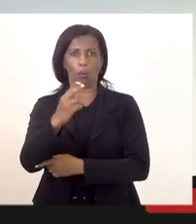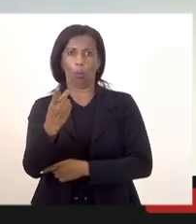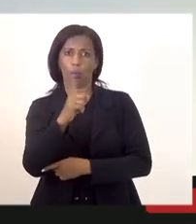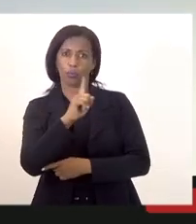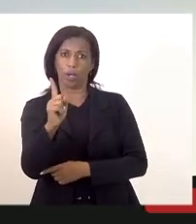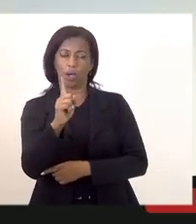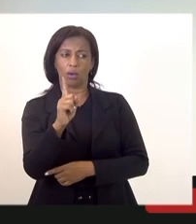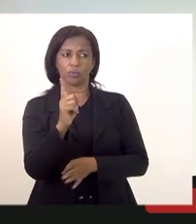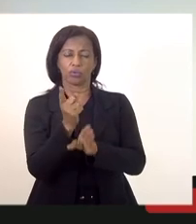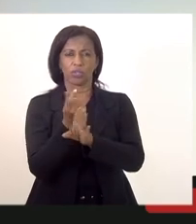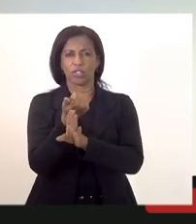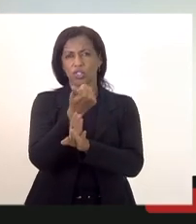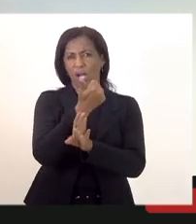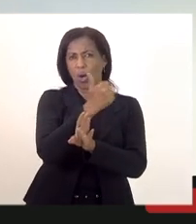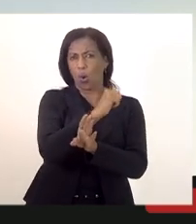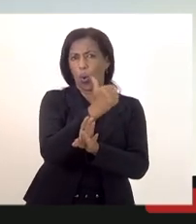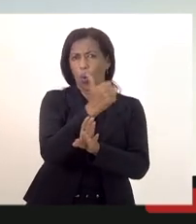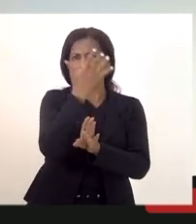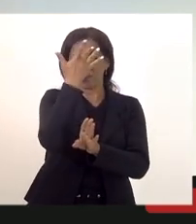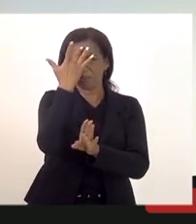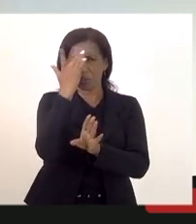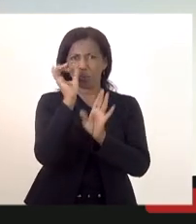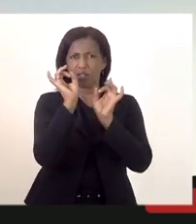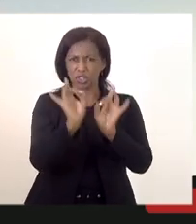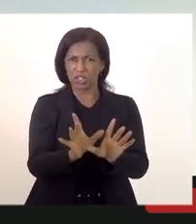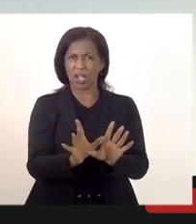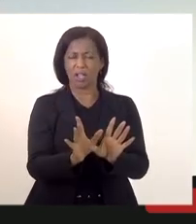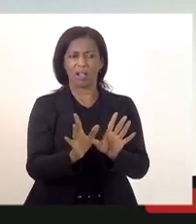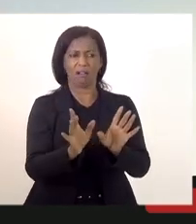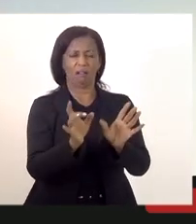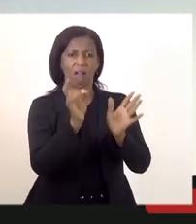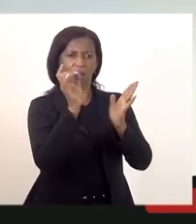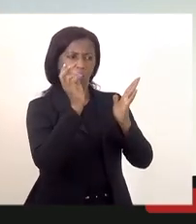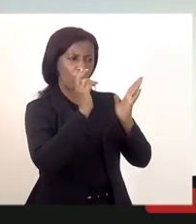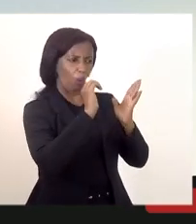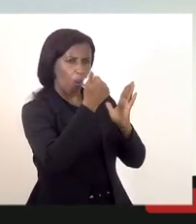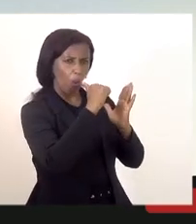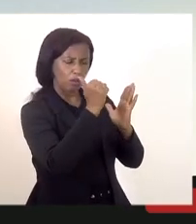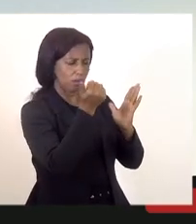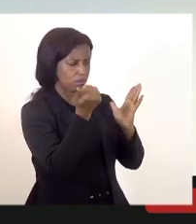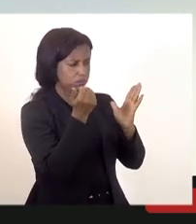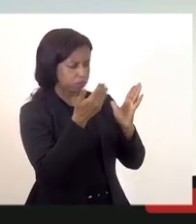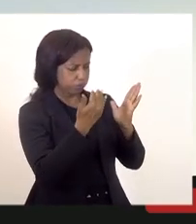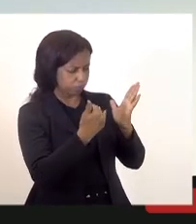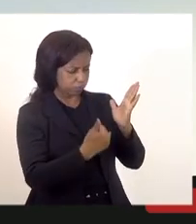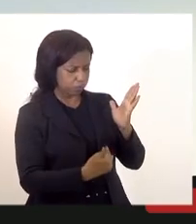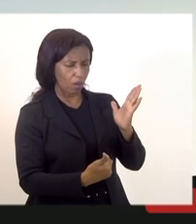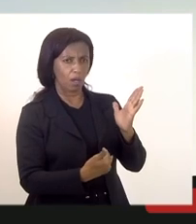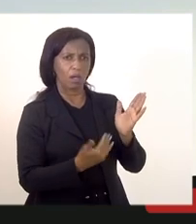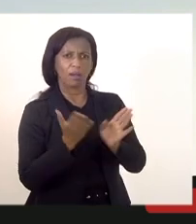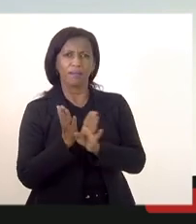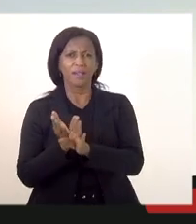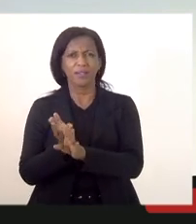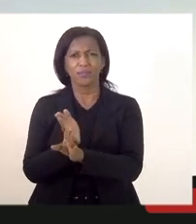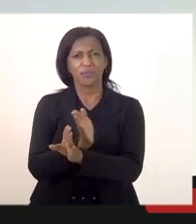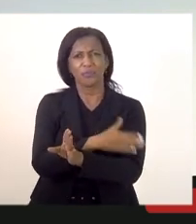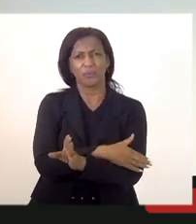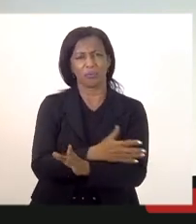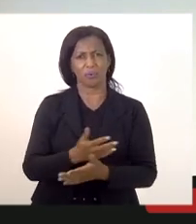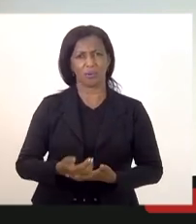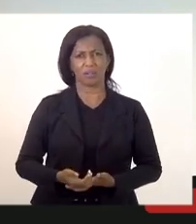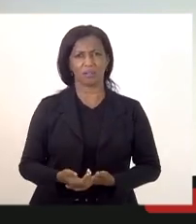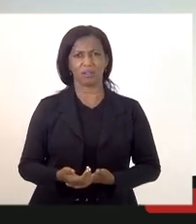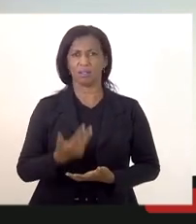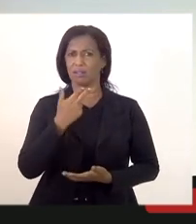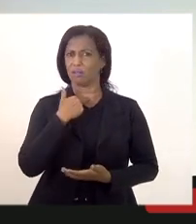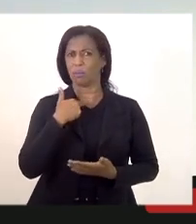candidatos que fizeram todas as etapas inclusive documentais documental ficar de fora aí lembrando